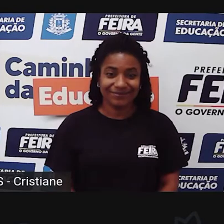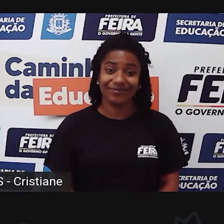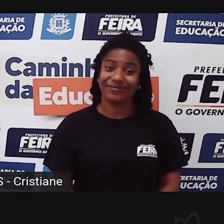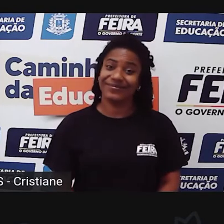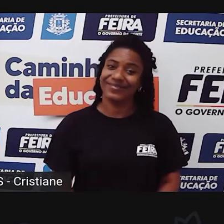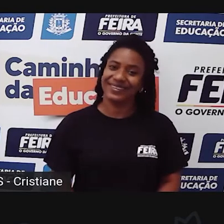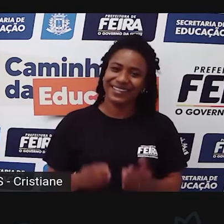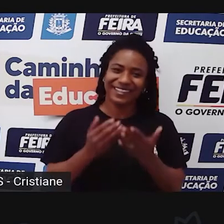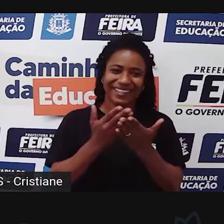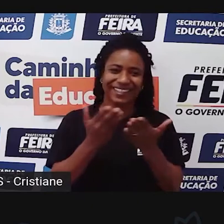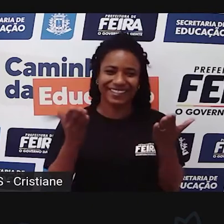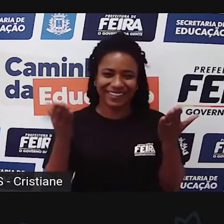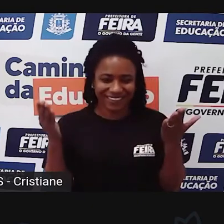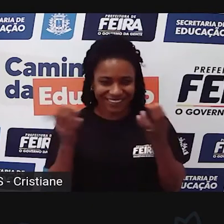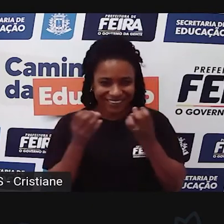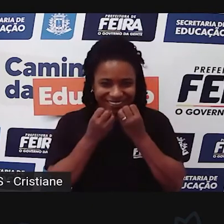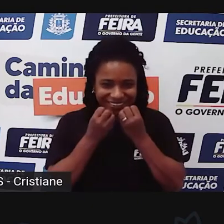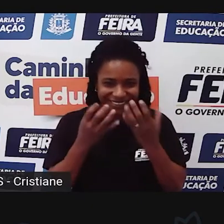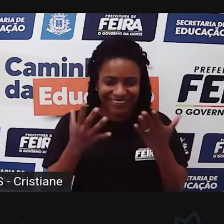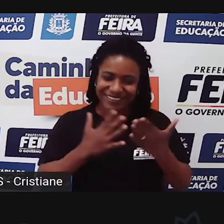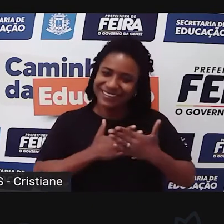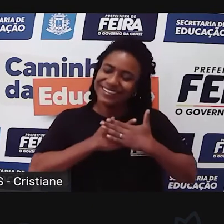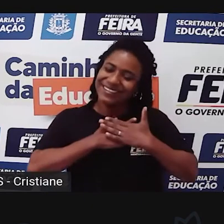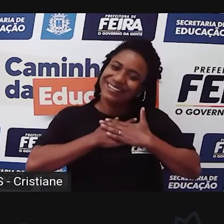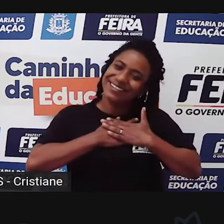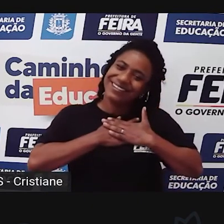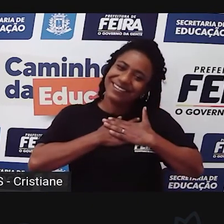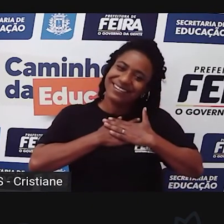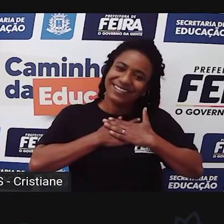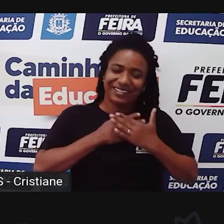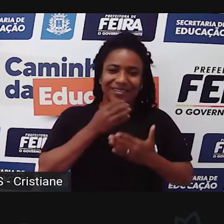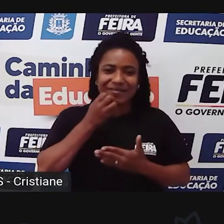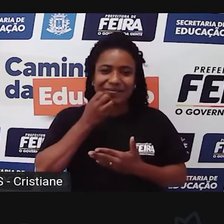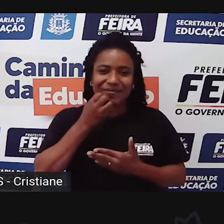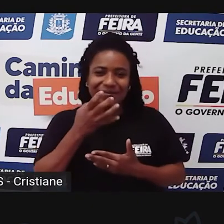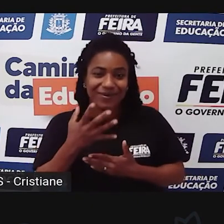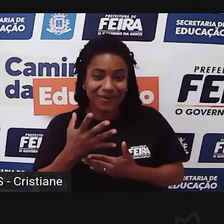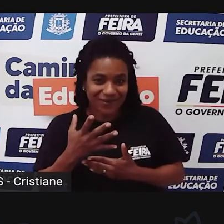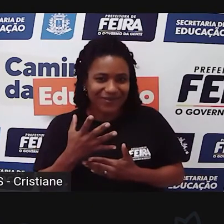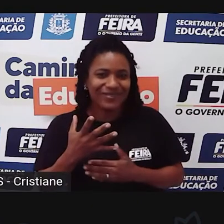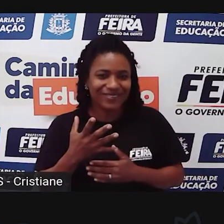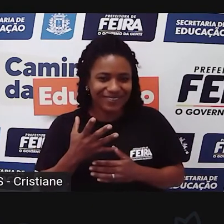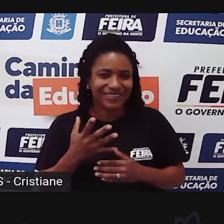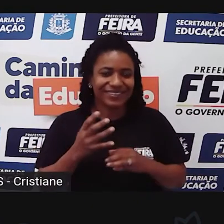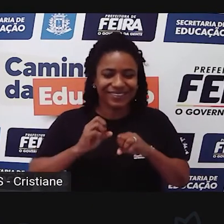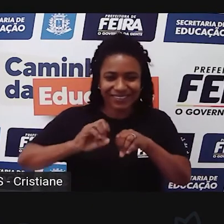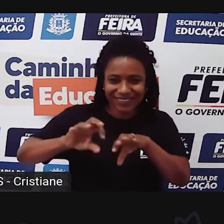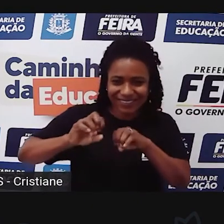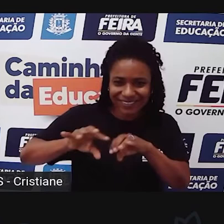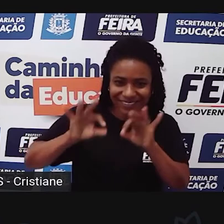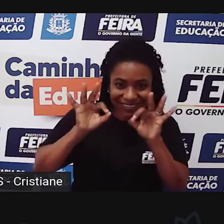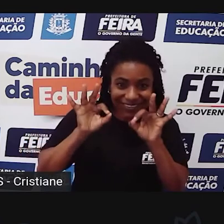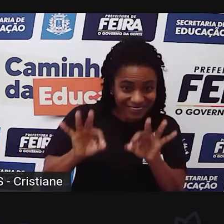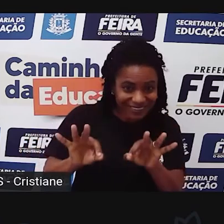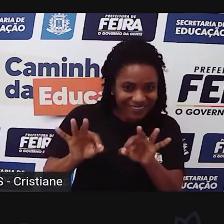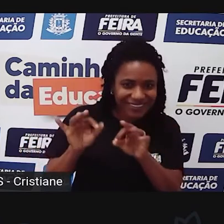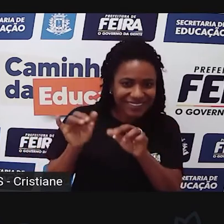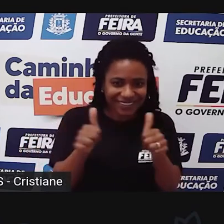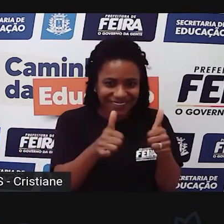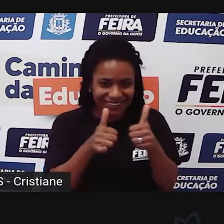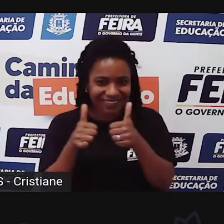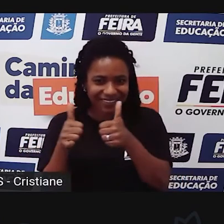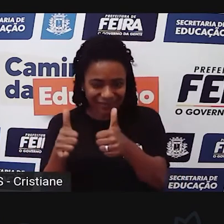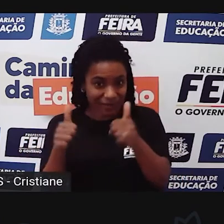Olá, meus amores! Que bom estar aqui mais uma vez com vocês. Está tudo certinho, está tudo na maior paz.